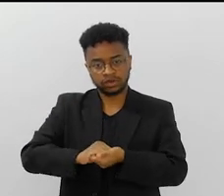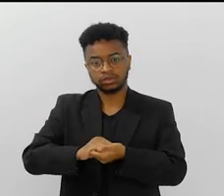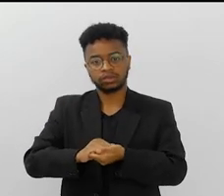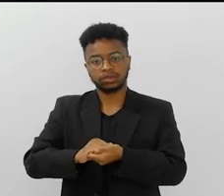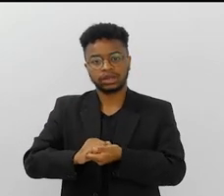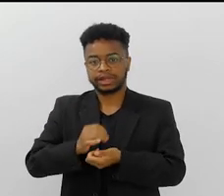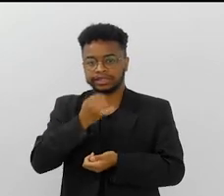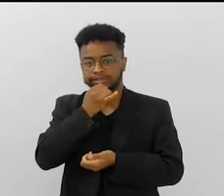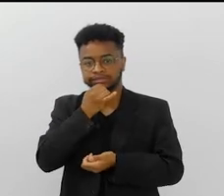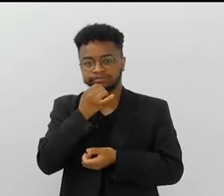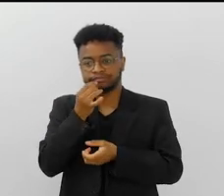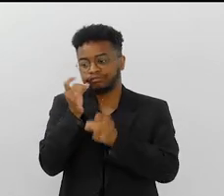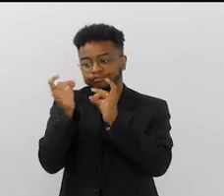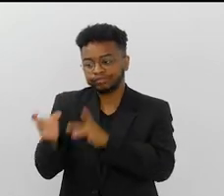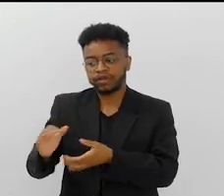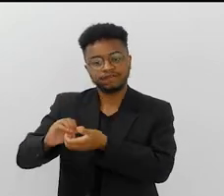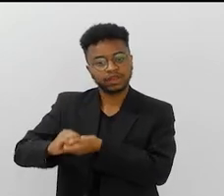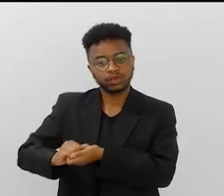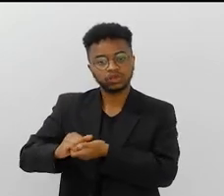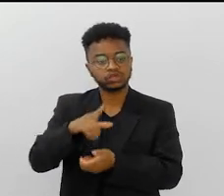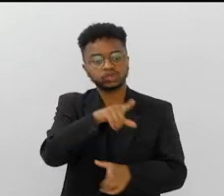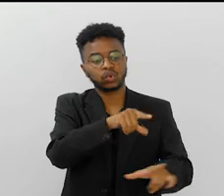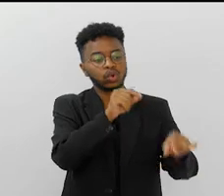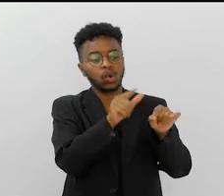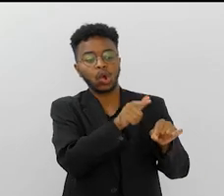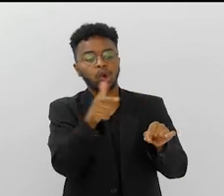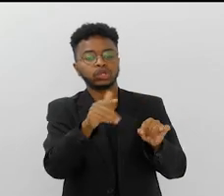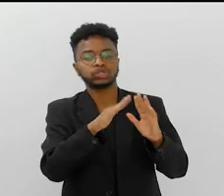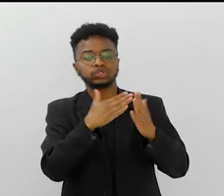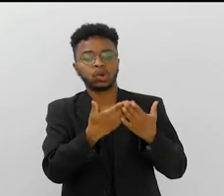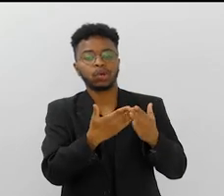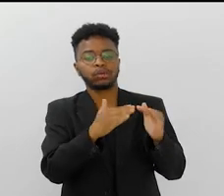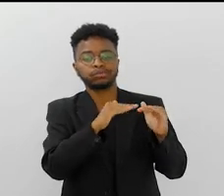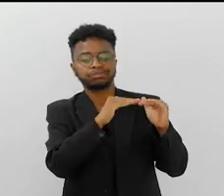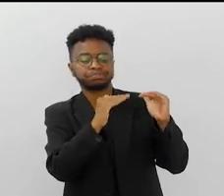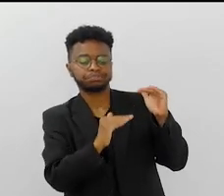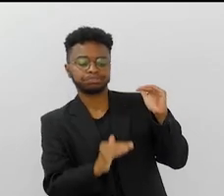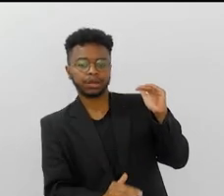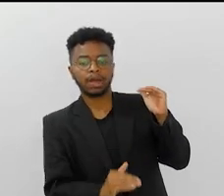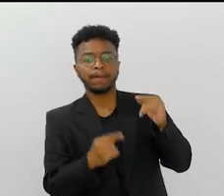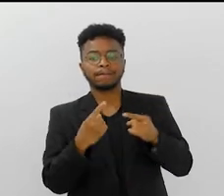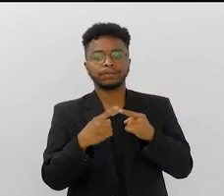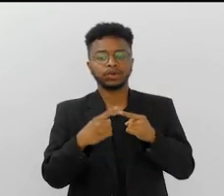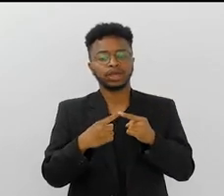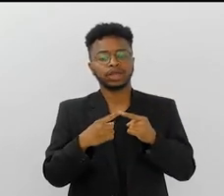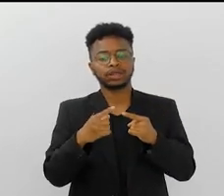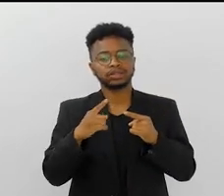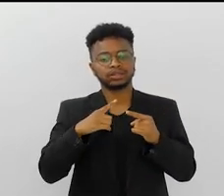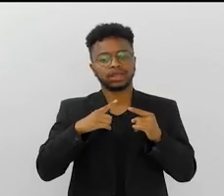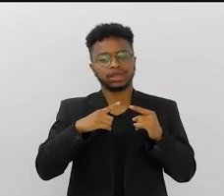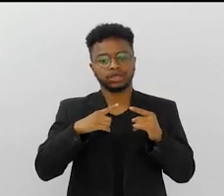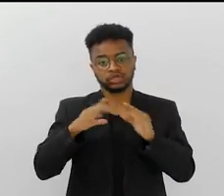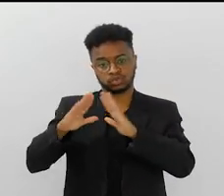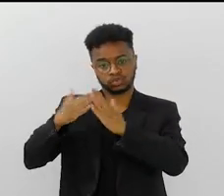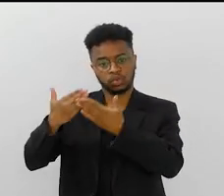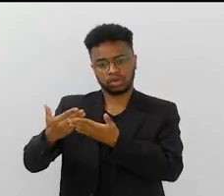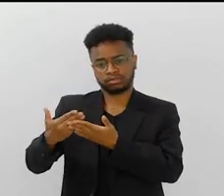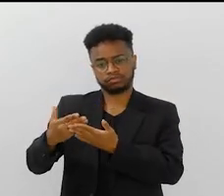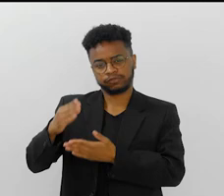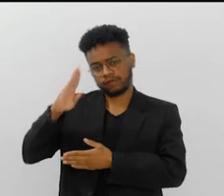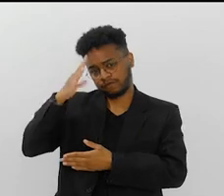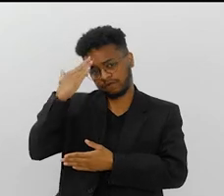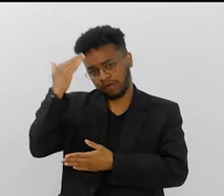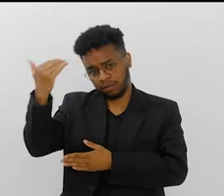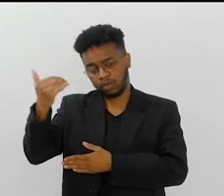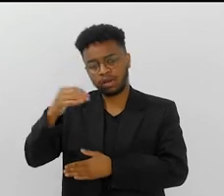trocasse a Viradouro por uma escolinha lá da Intendente Magalhães do último grupo. Porque as distâncias eram muito maiores. Naquele momento do carnaval, você tinha as